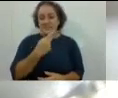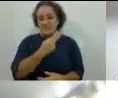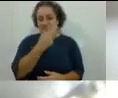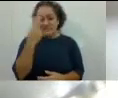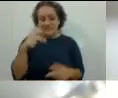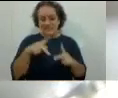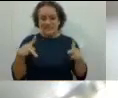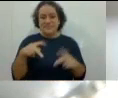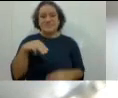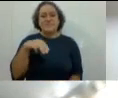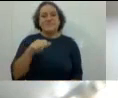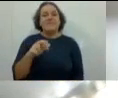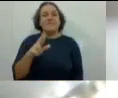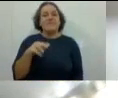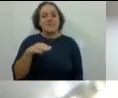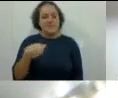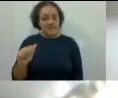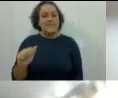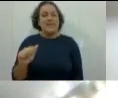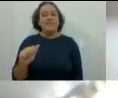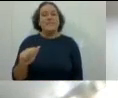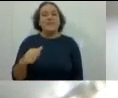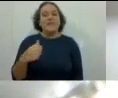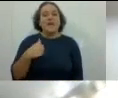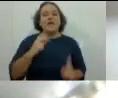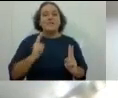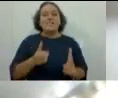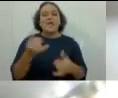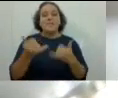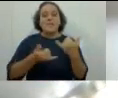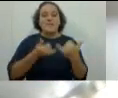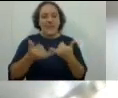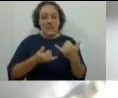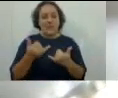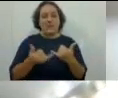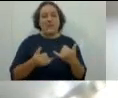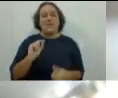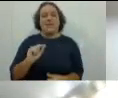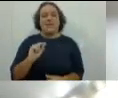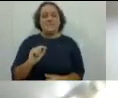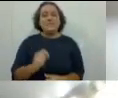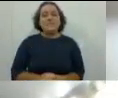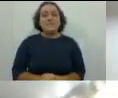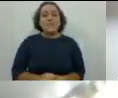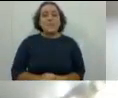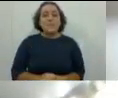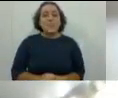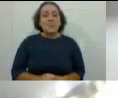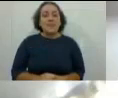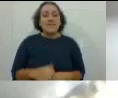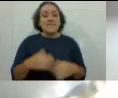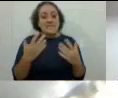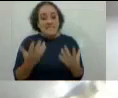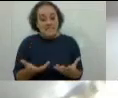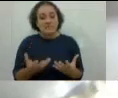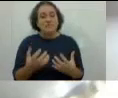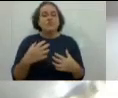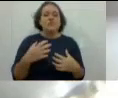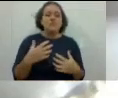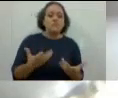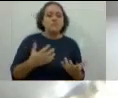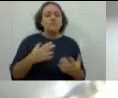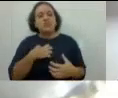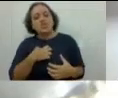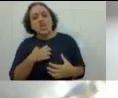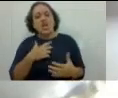Eu sou professora Mariana. Gente, eu sempre brinco, né? Que, assim, de